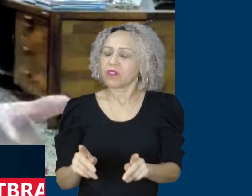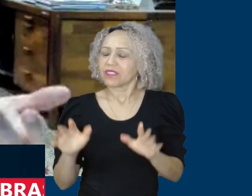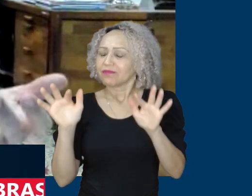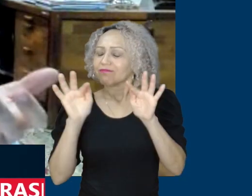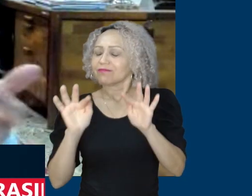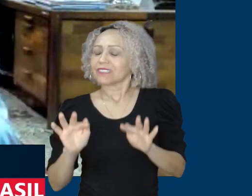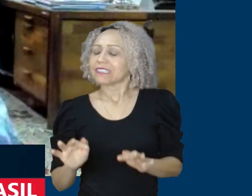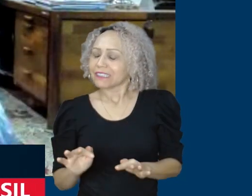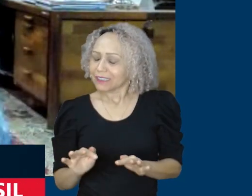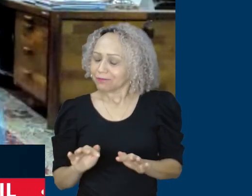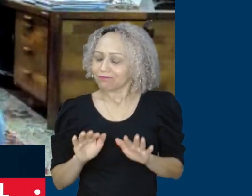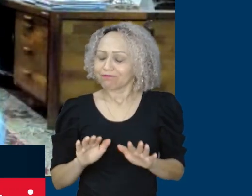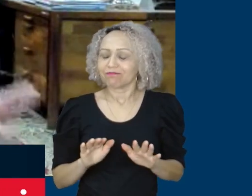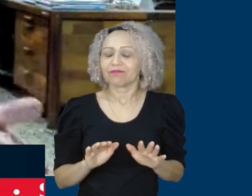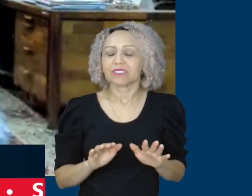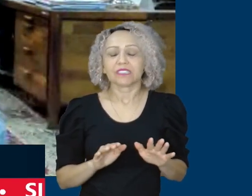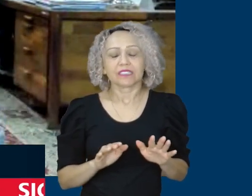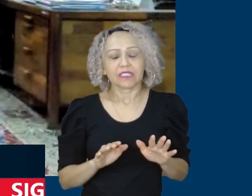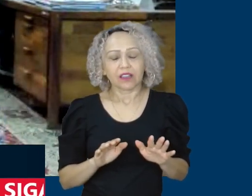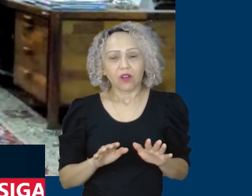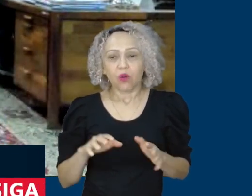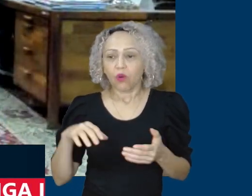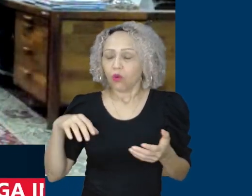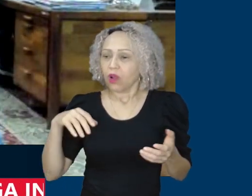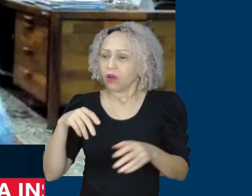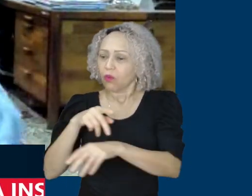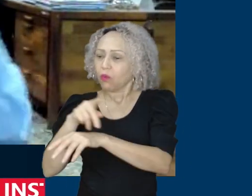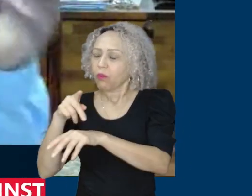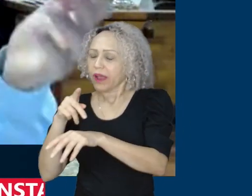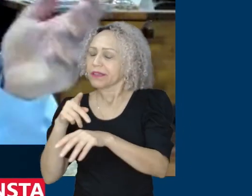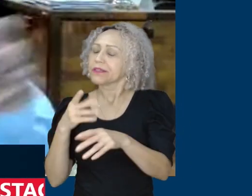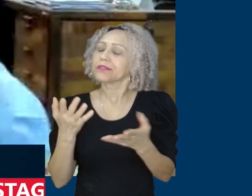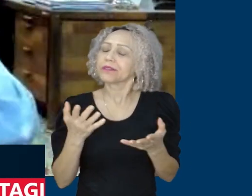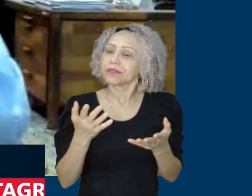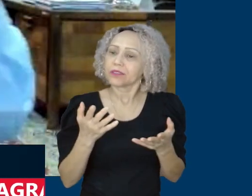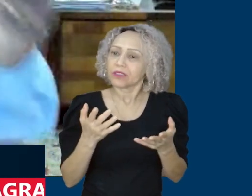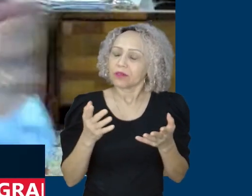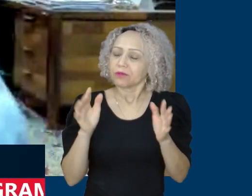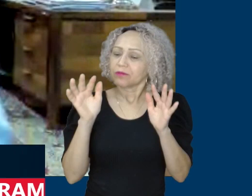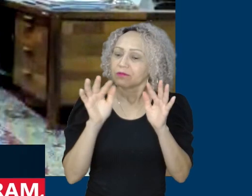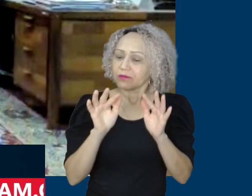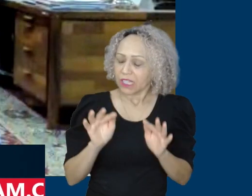com o crescimento da economia brasileira, com a geração de emprego e renda, tivemos praticamente